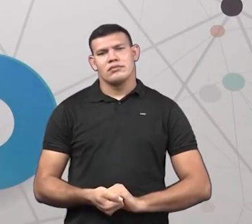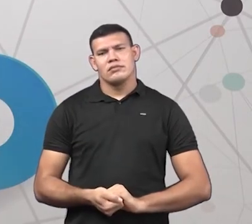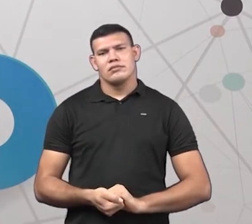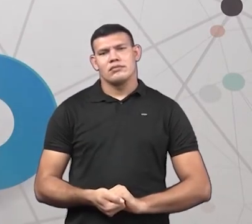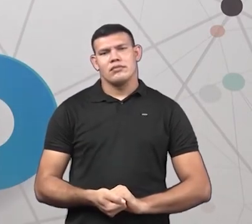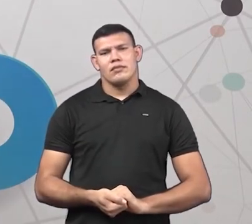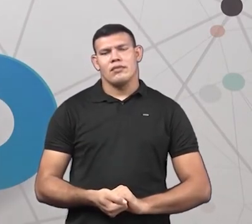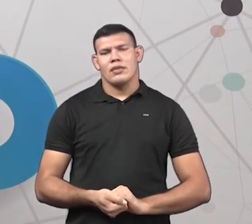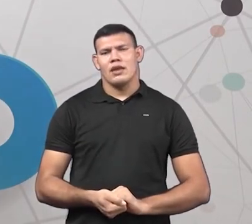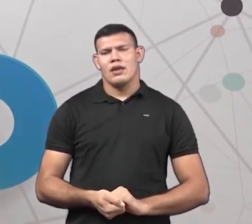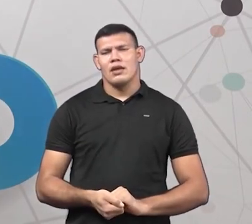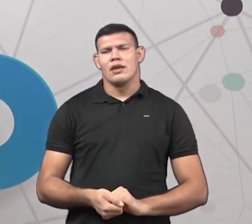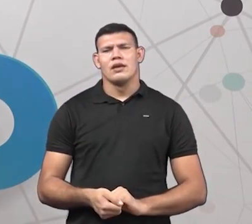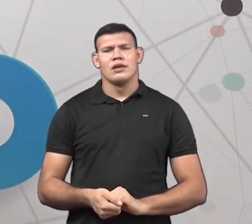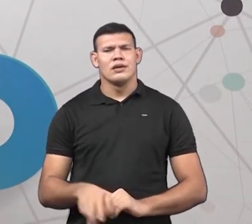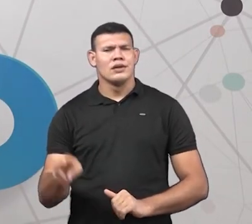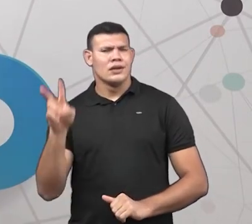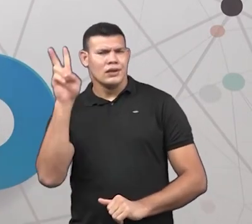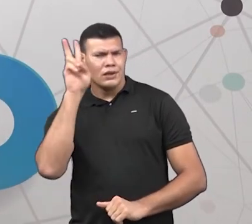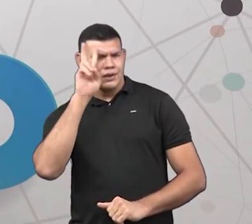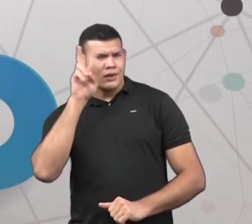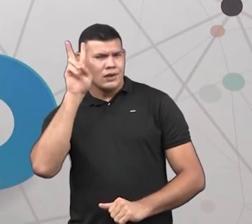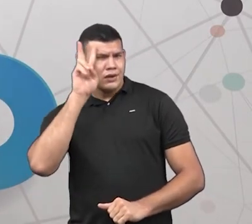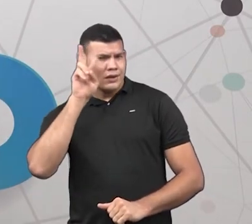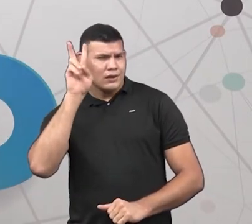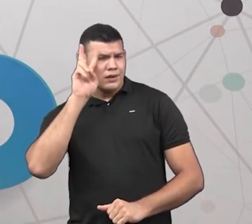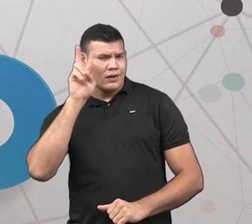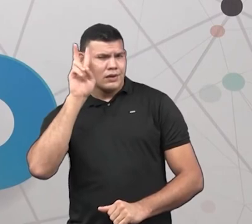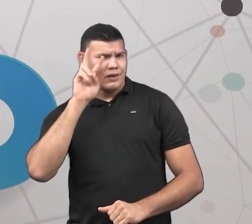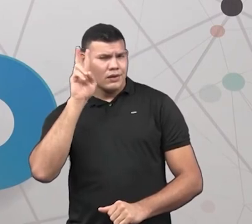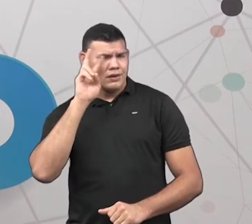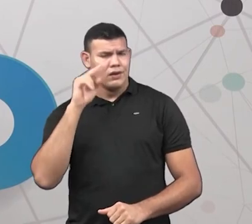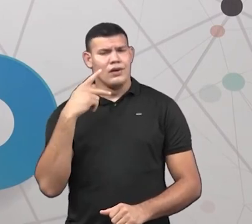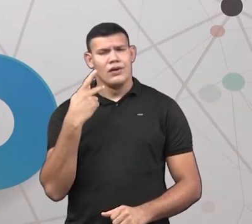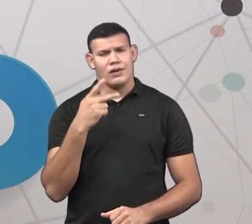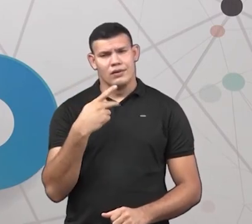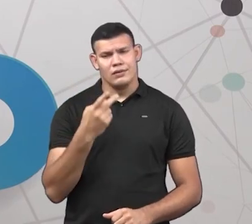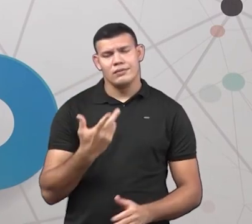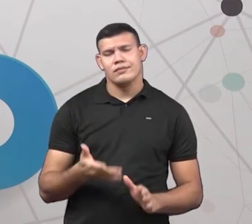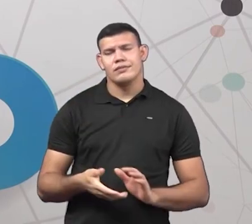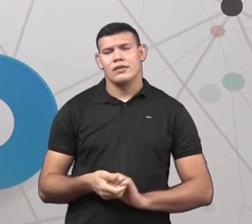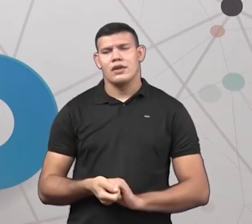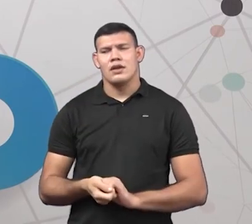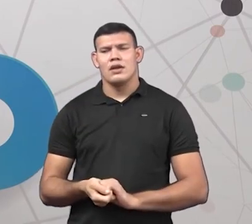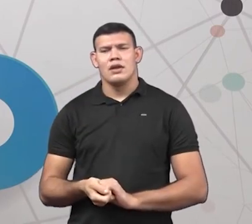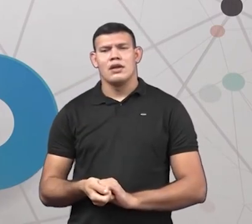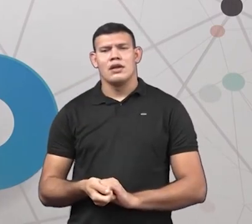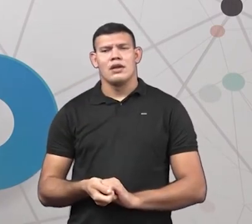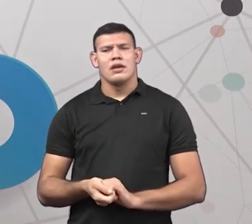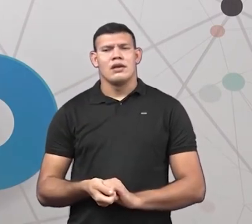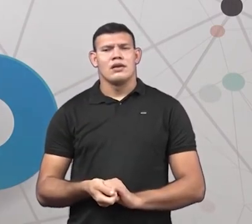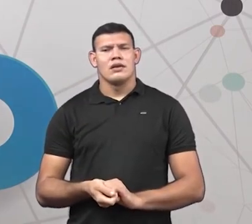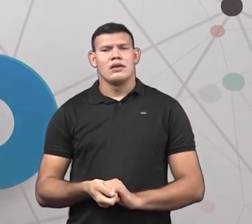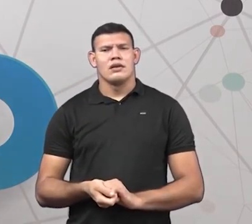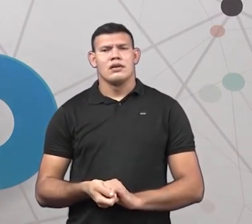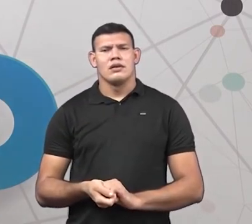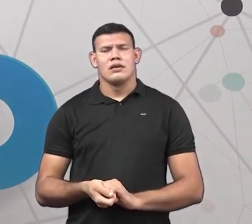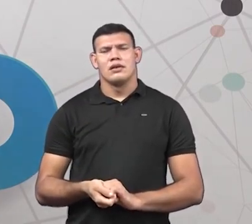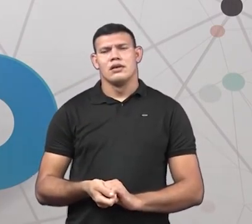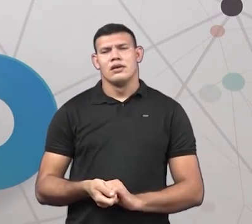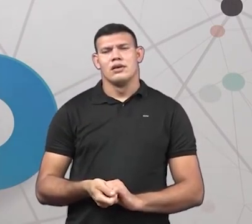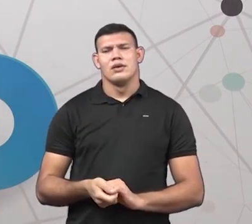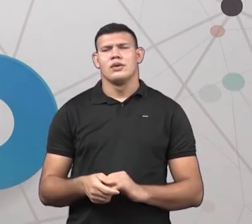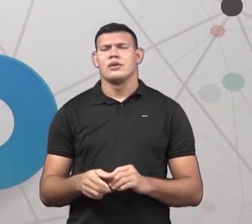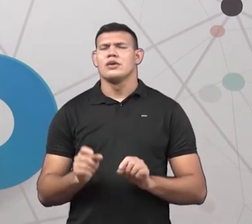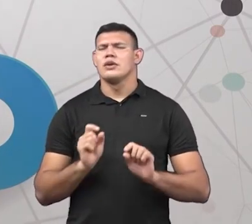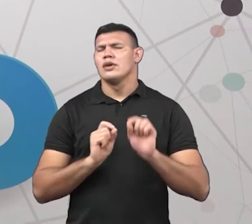Tem uma história que eu acho bastante interessante. Que eu vou contar aqui pra vocês. Ela fala, ela fala do beija-flor.